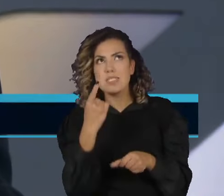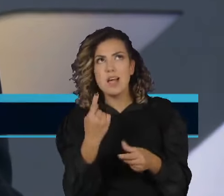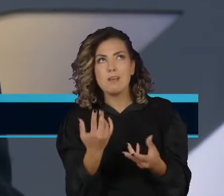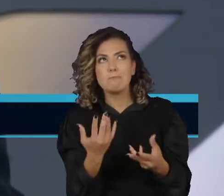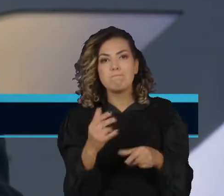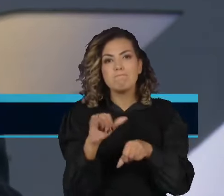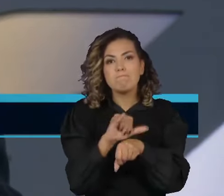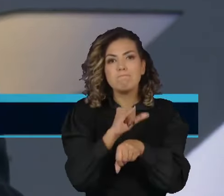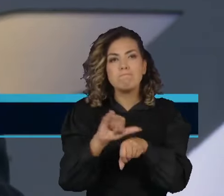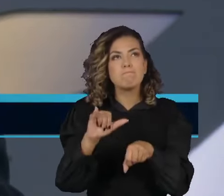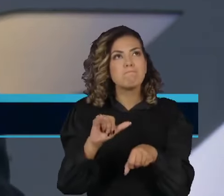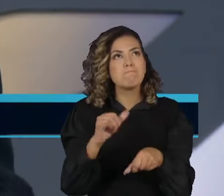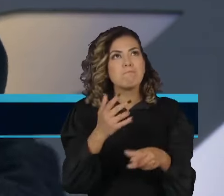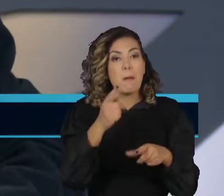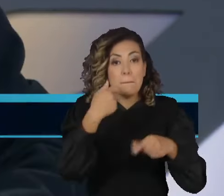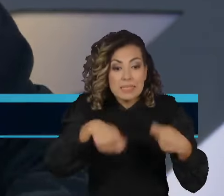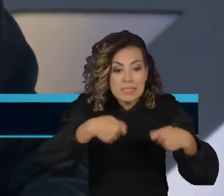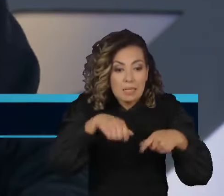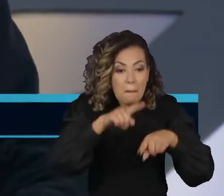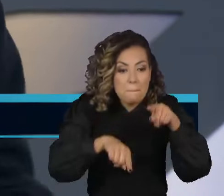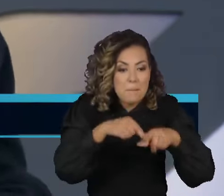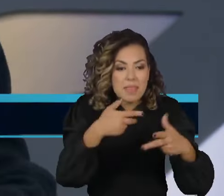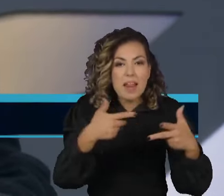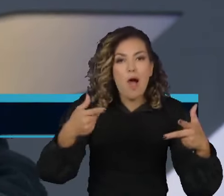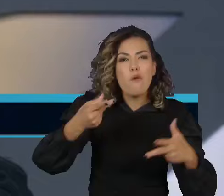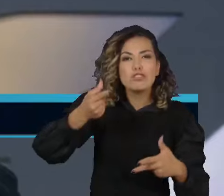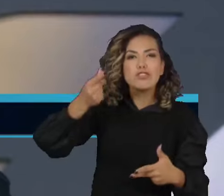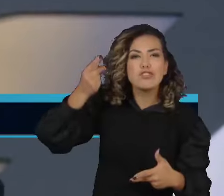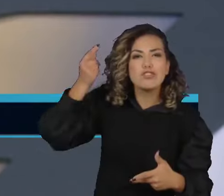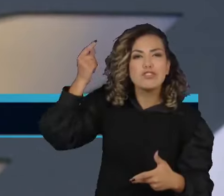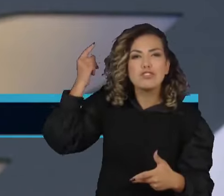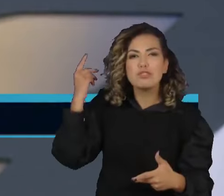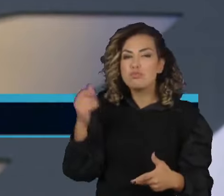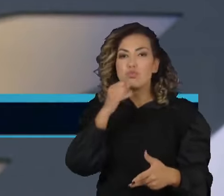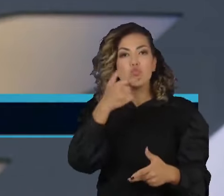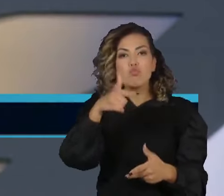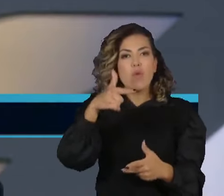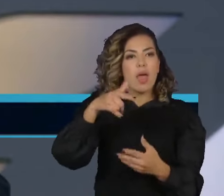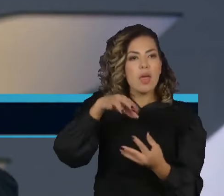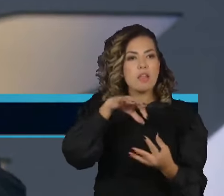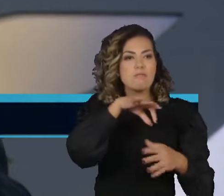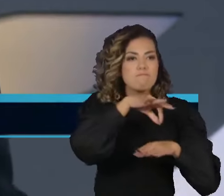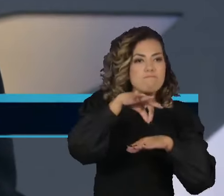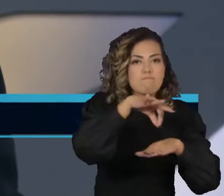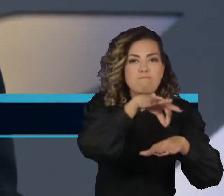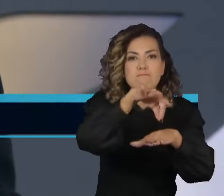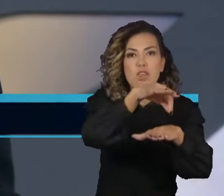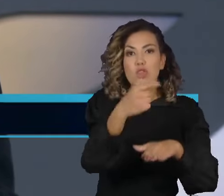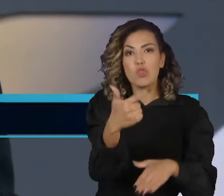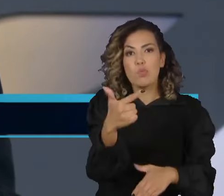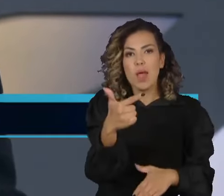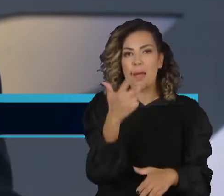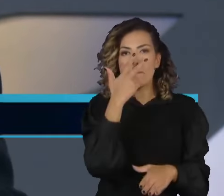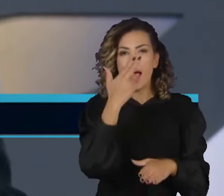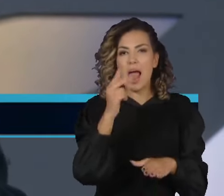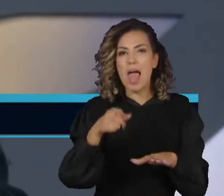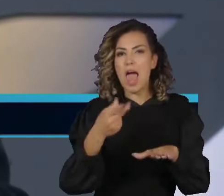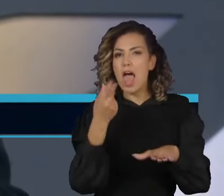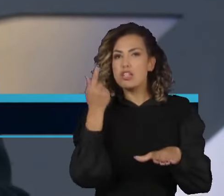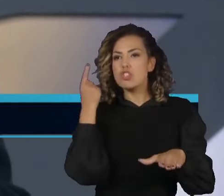digamos, uma ferramenta, entre aspas, analógica, ou seja, ter um passo para trás, para não ser